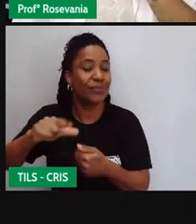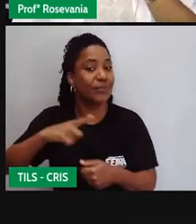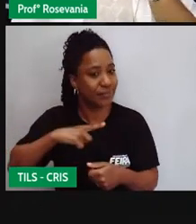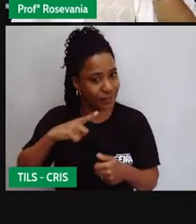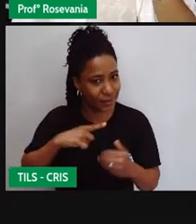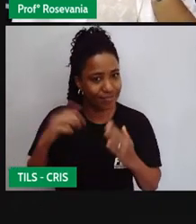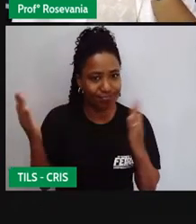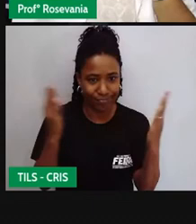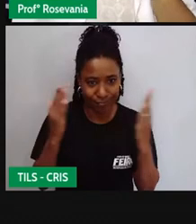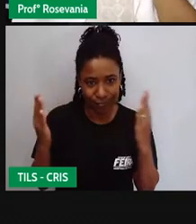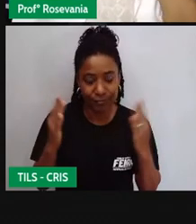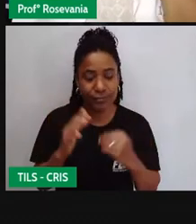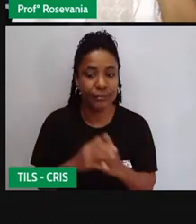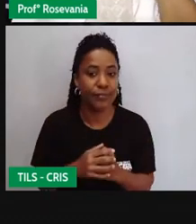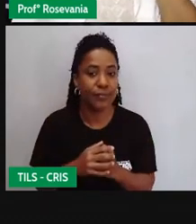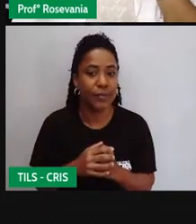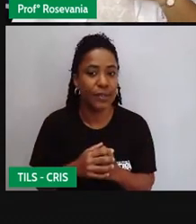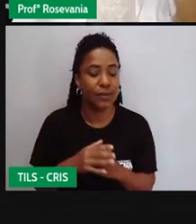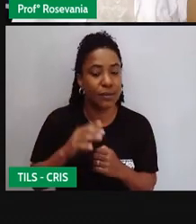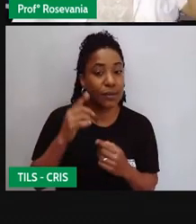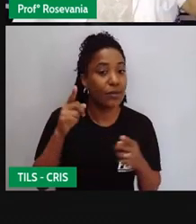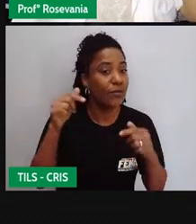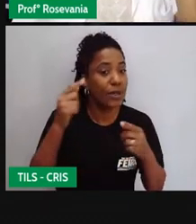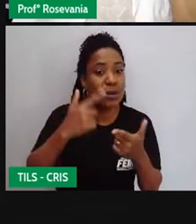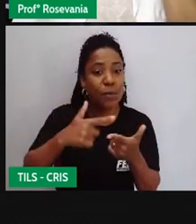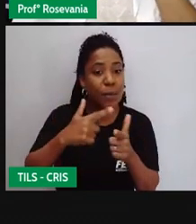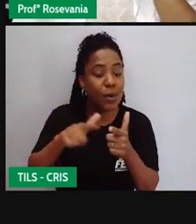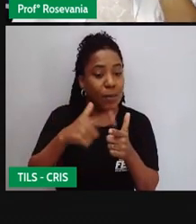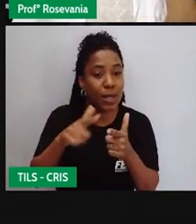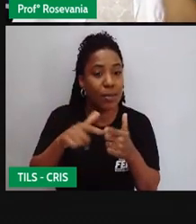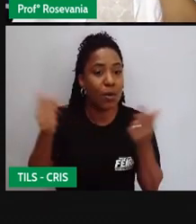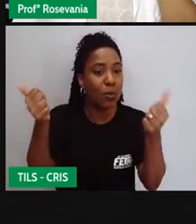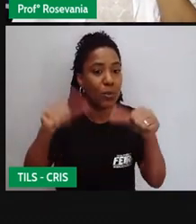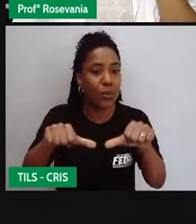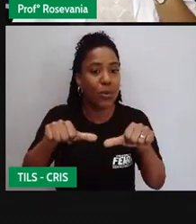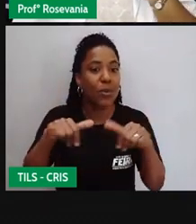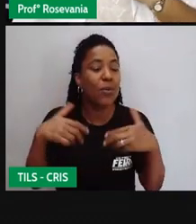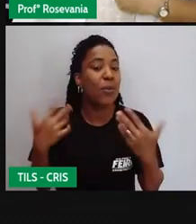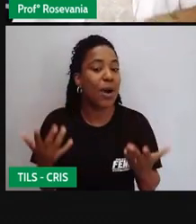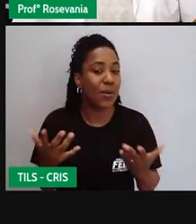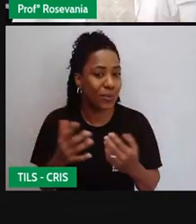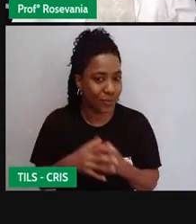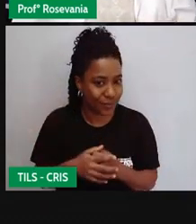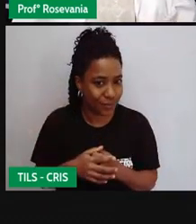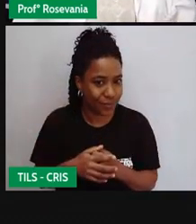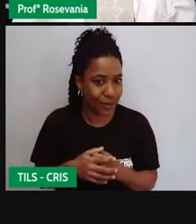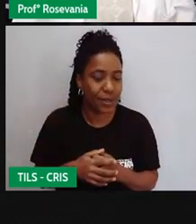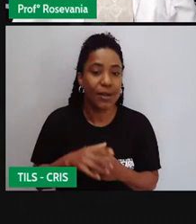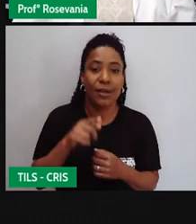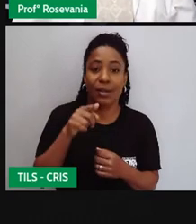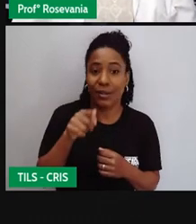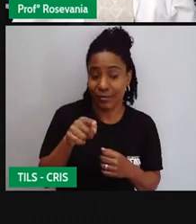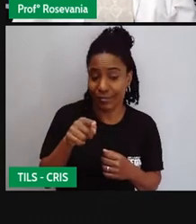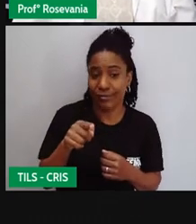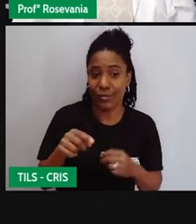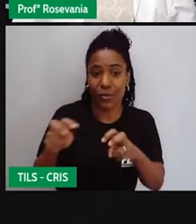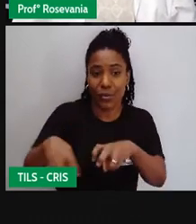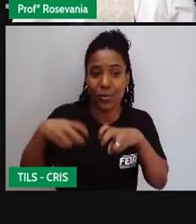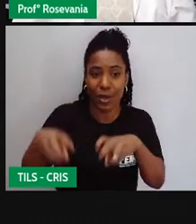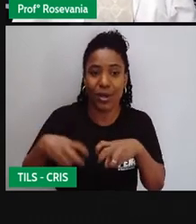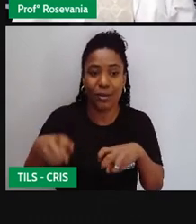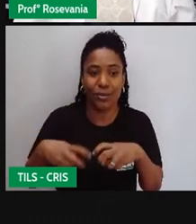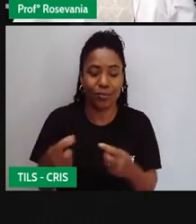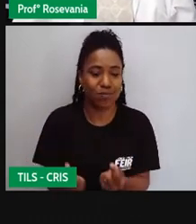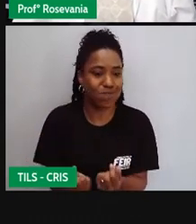alguns, o principal que a gente vai observar da questão dos lados negativos é que o agronegócio é um mercado ávido